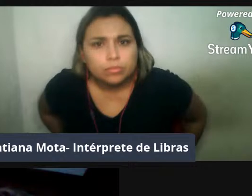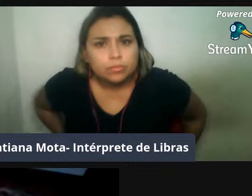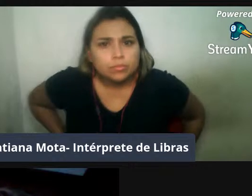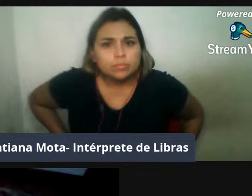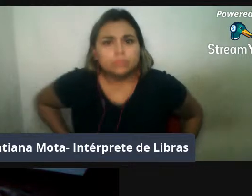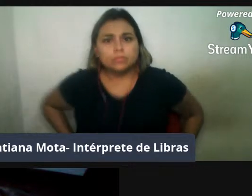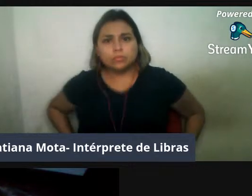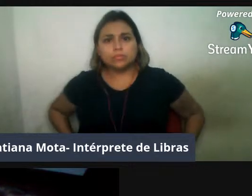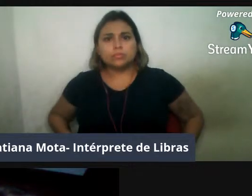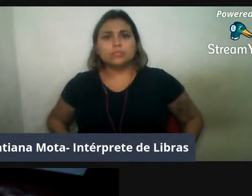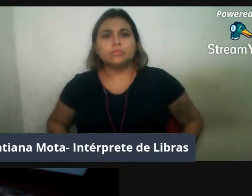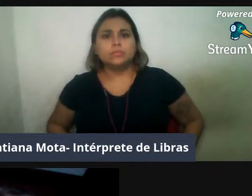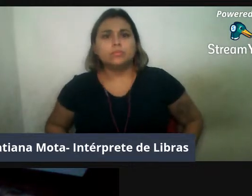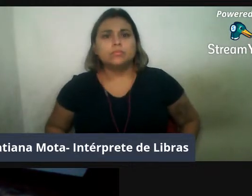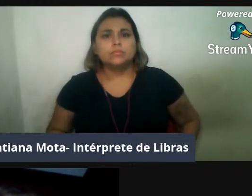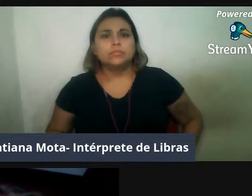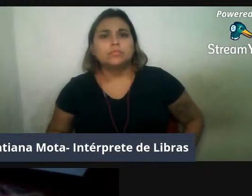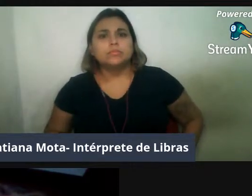Deu, né?